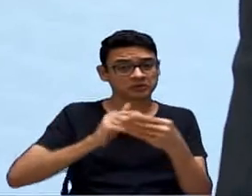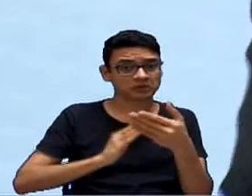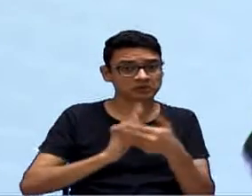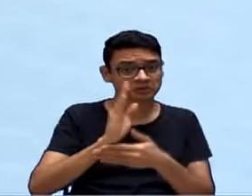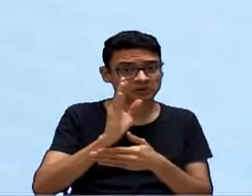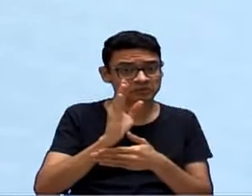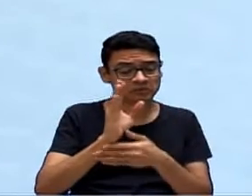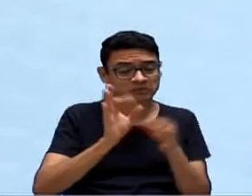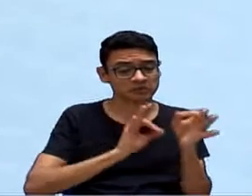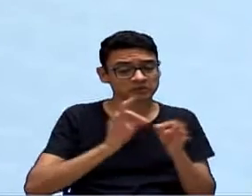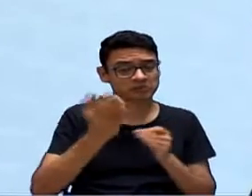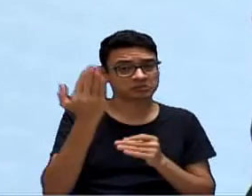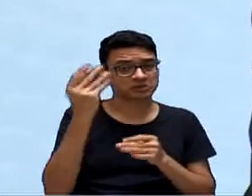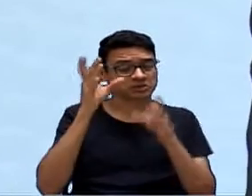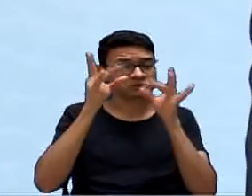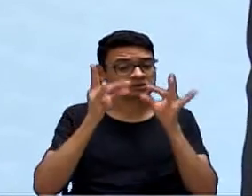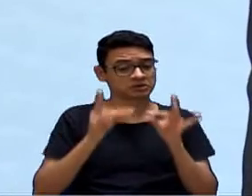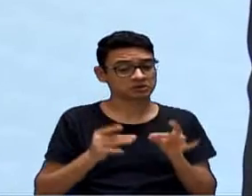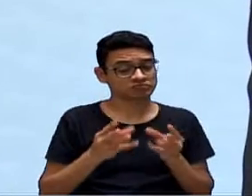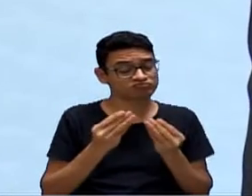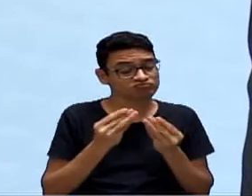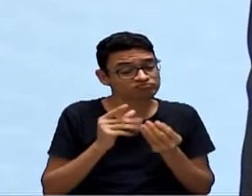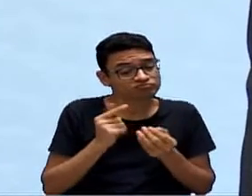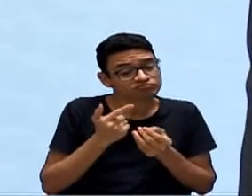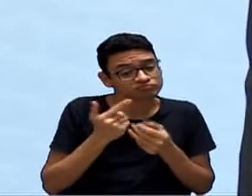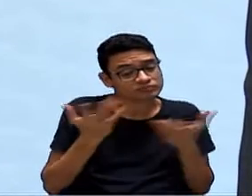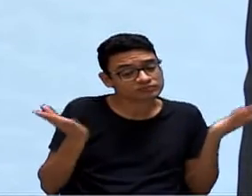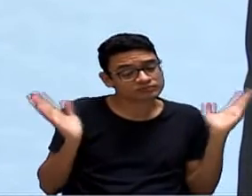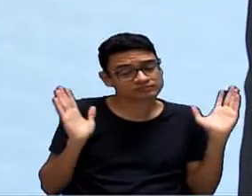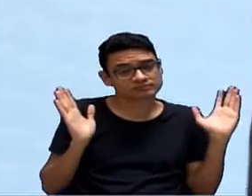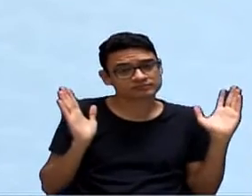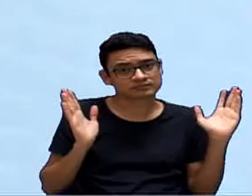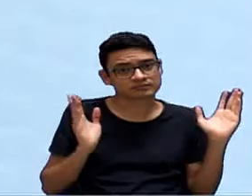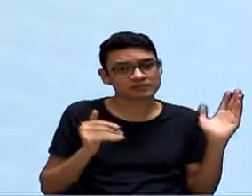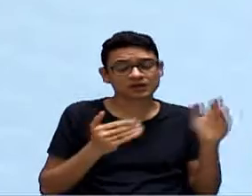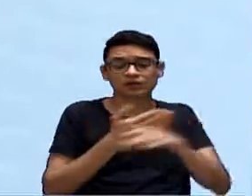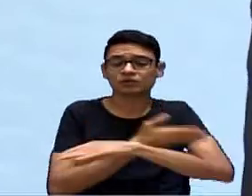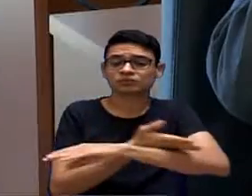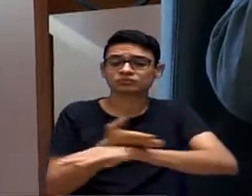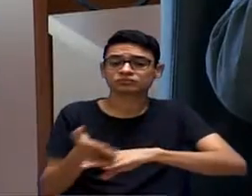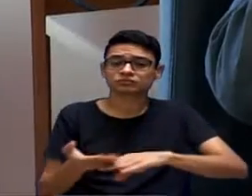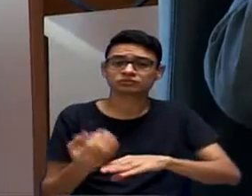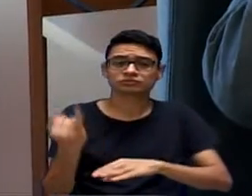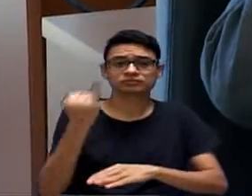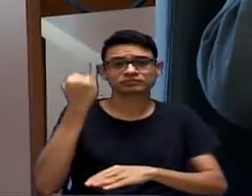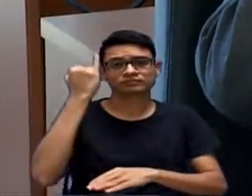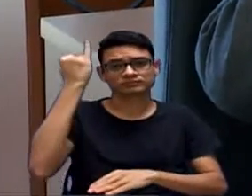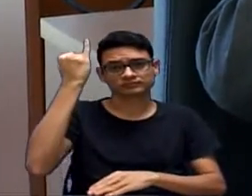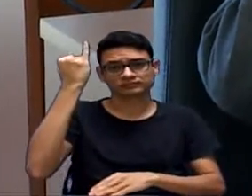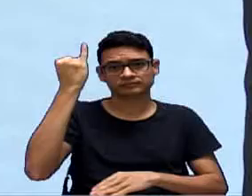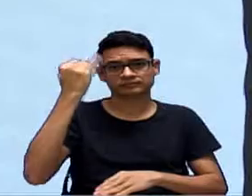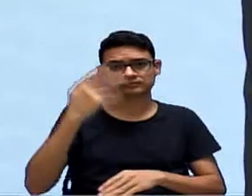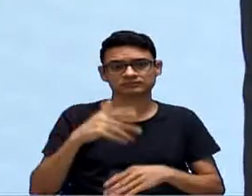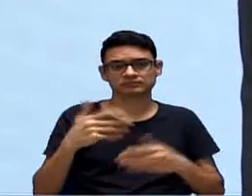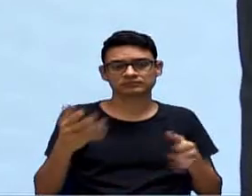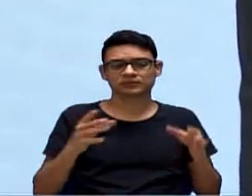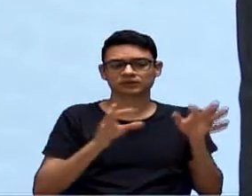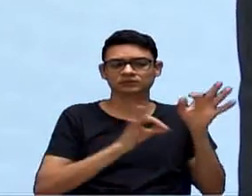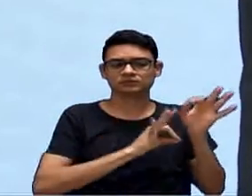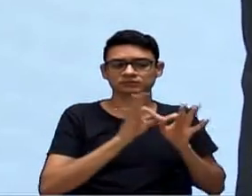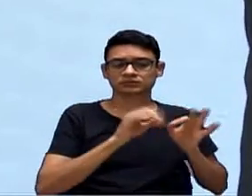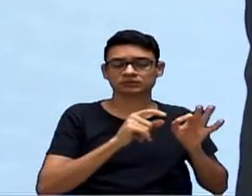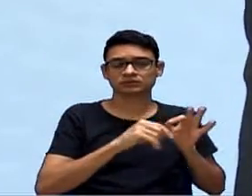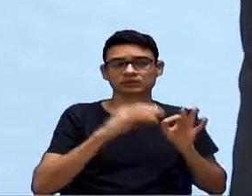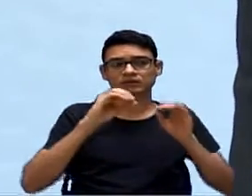eu peço... Mas isso é muito comum aqui, vereadora. É muito comum, muitas informações... esse projeto ele está muito objetivo,